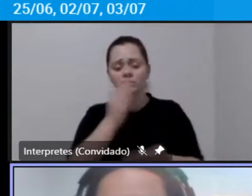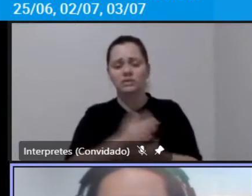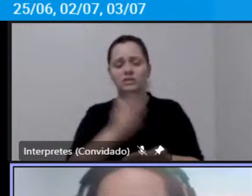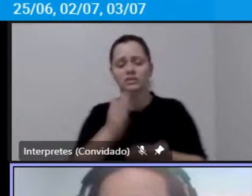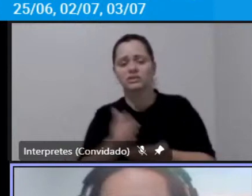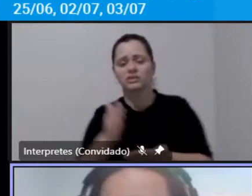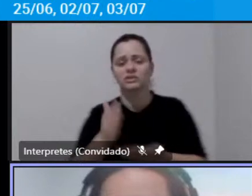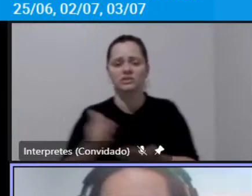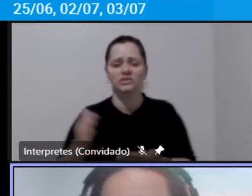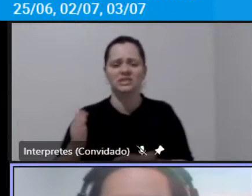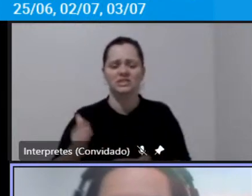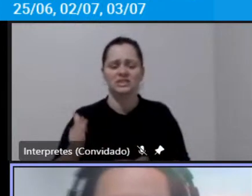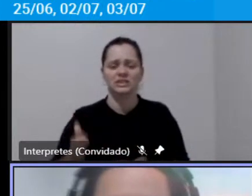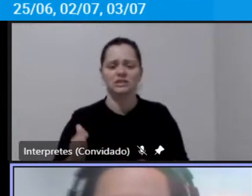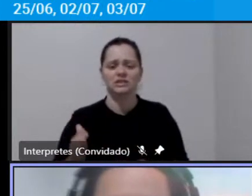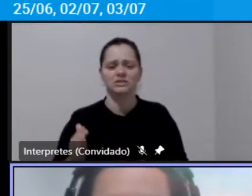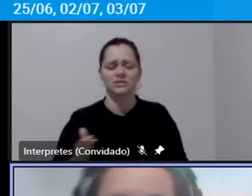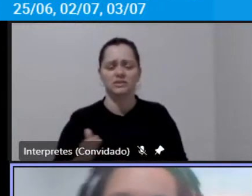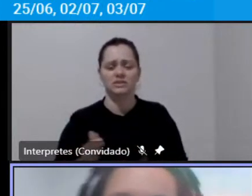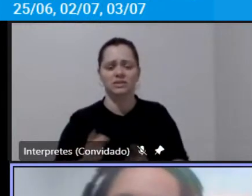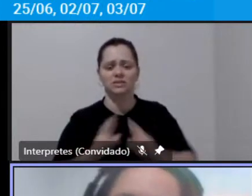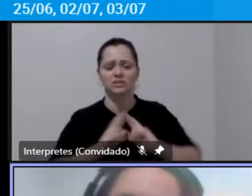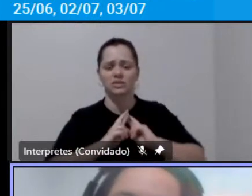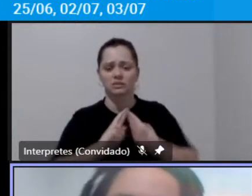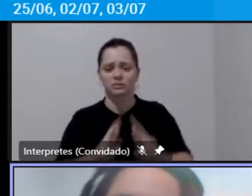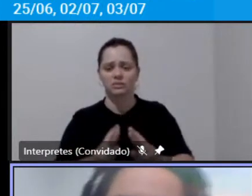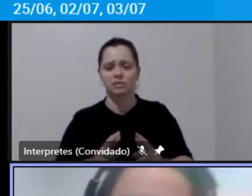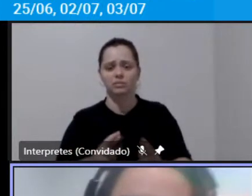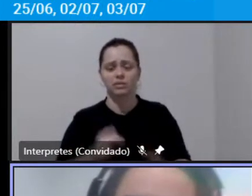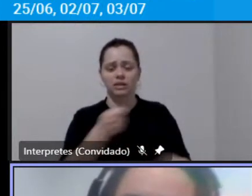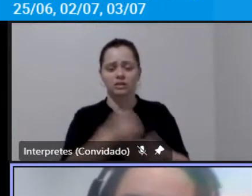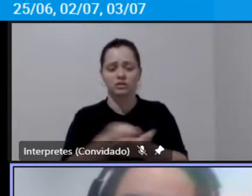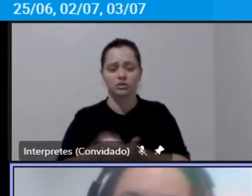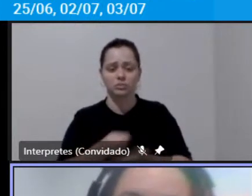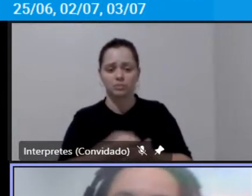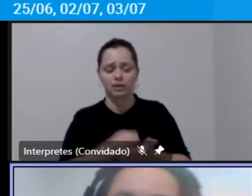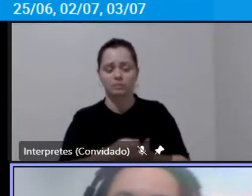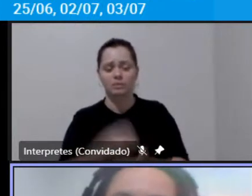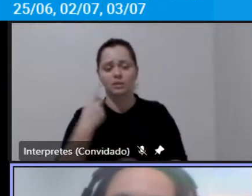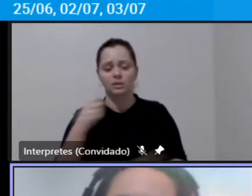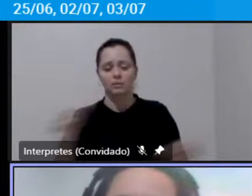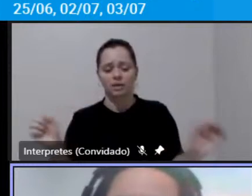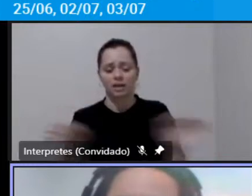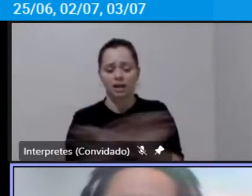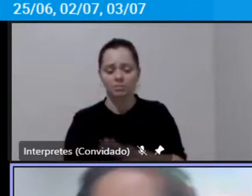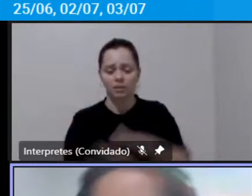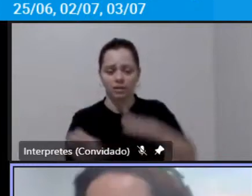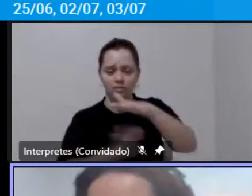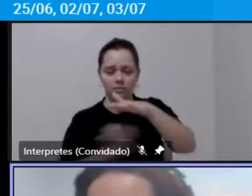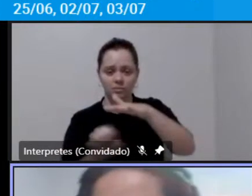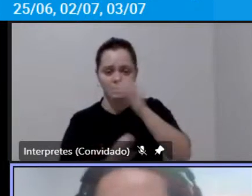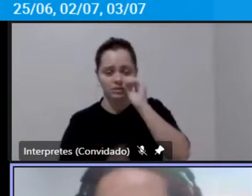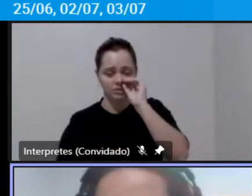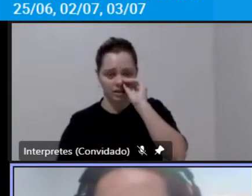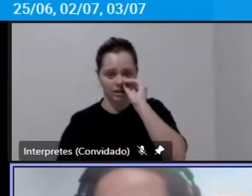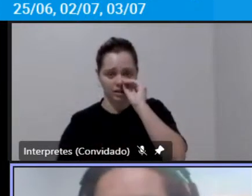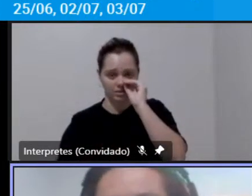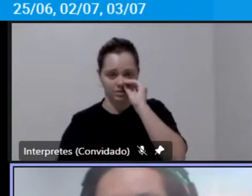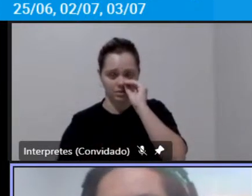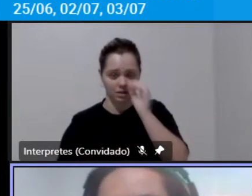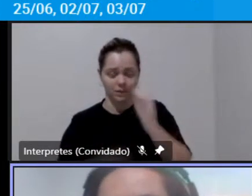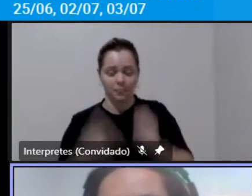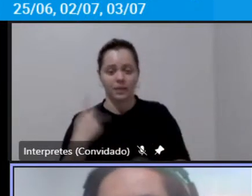responsabilidade de pagamento para desonerar o empresário para estimular a